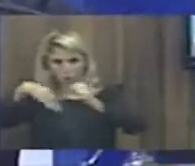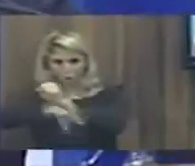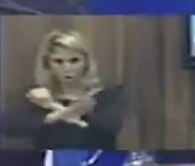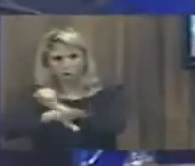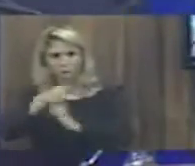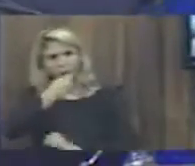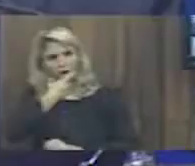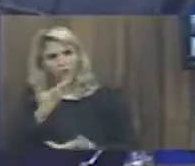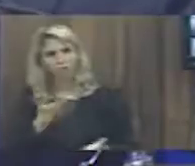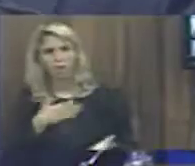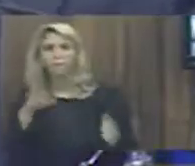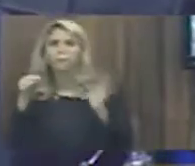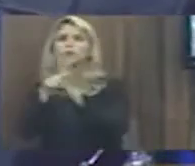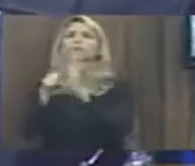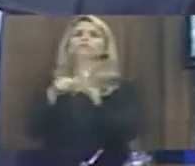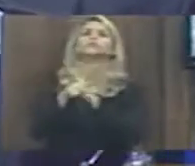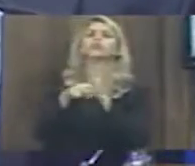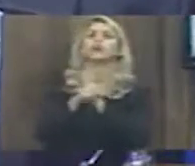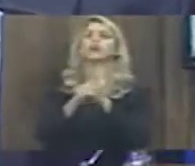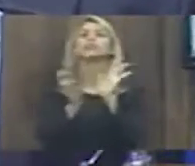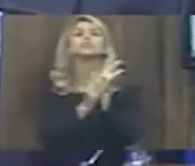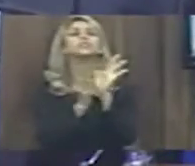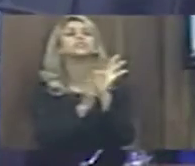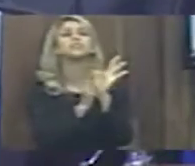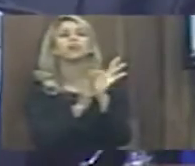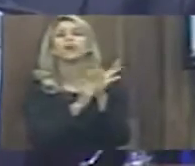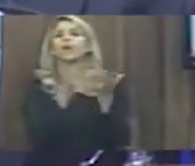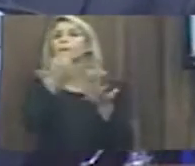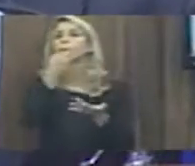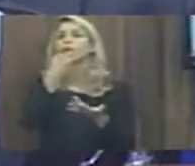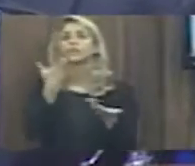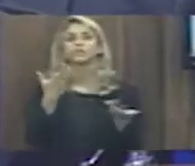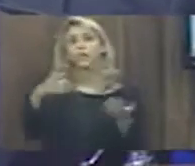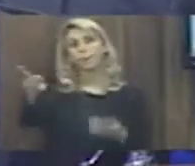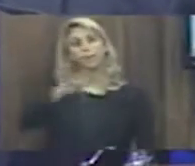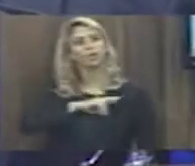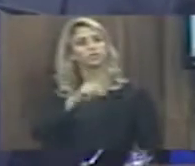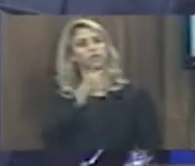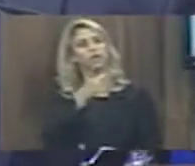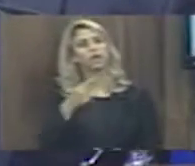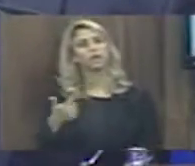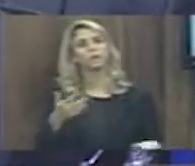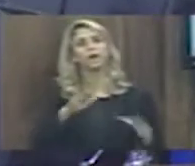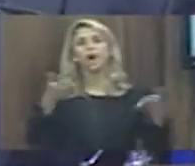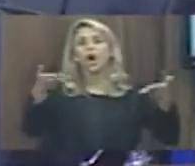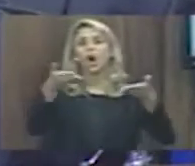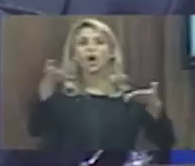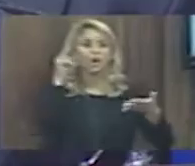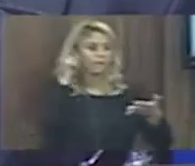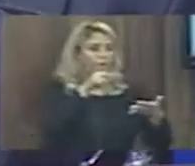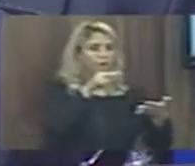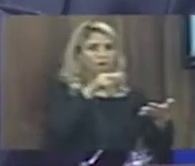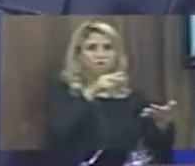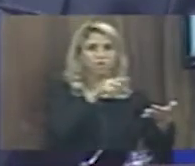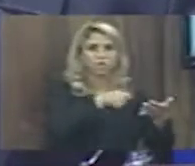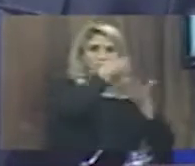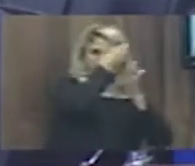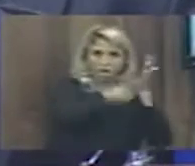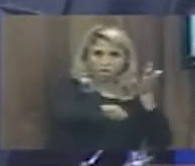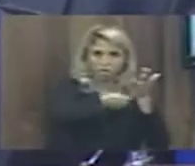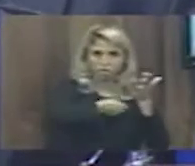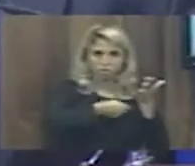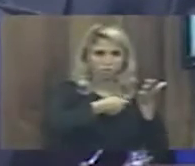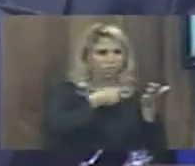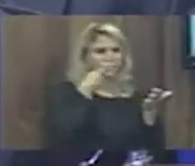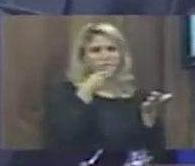tive, a licitação deu deserta. E agora vem uma denúncia dessa, dizendo que tem sacanagem na